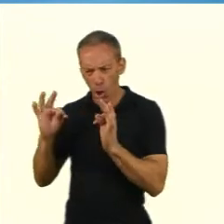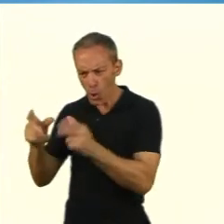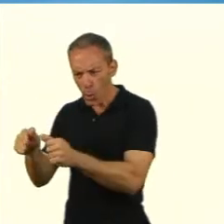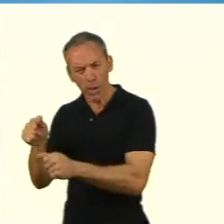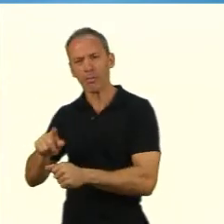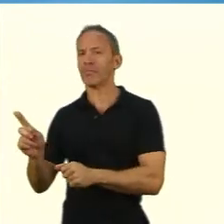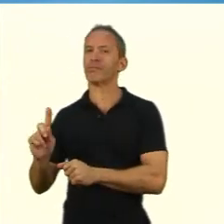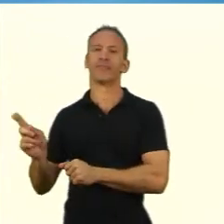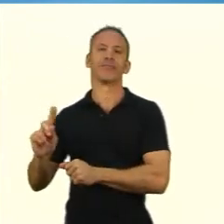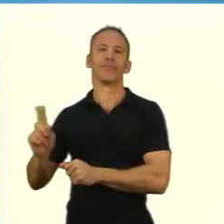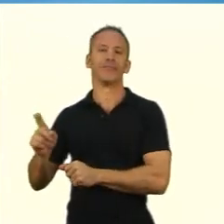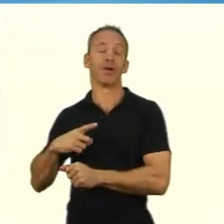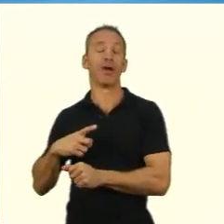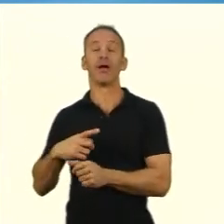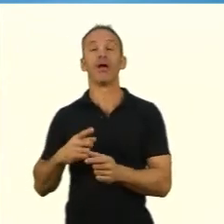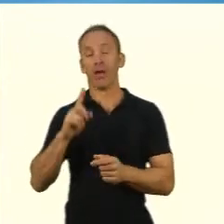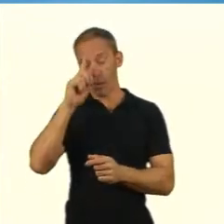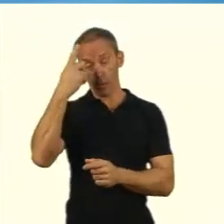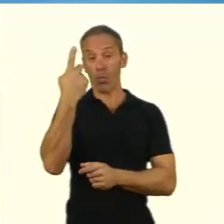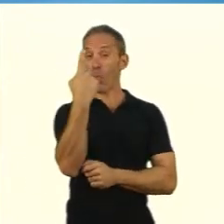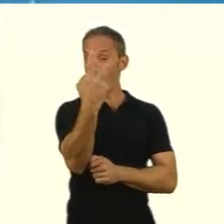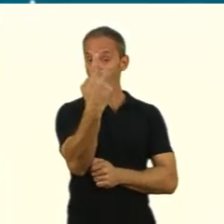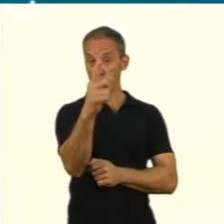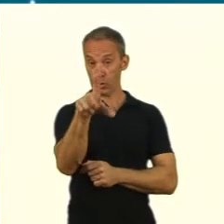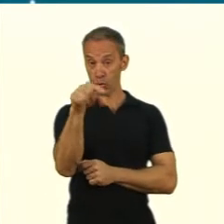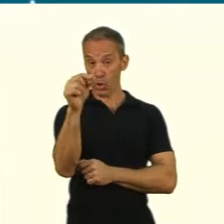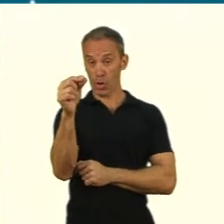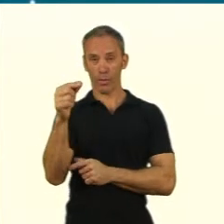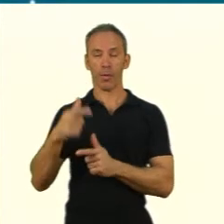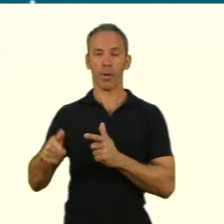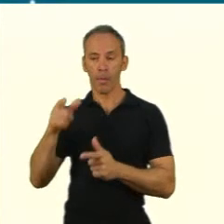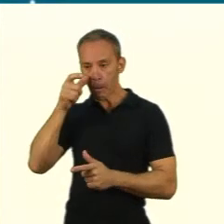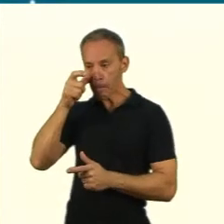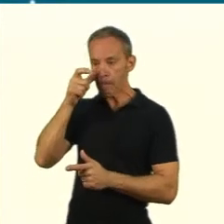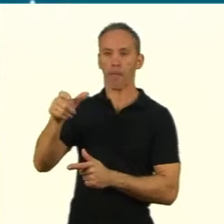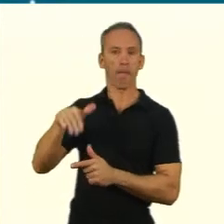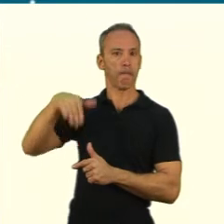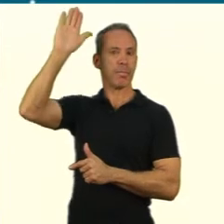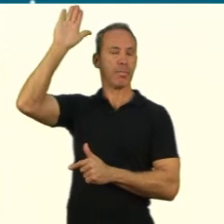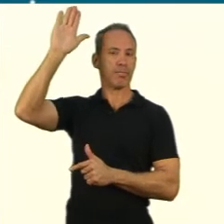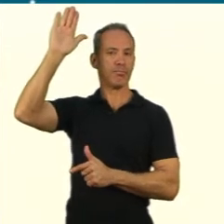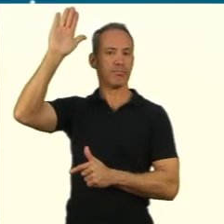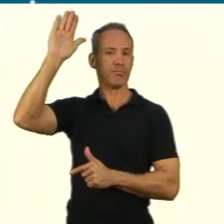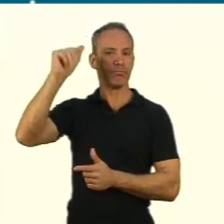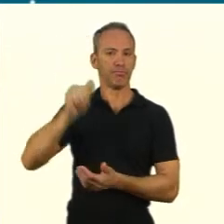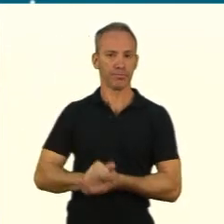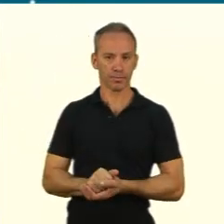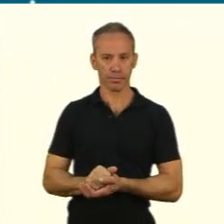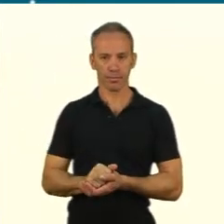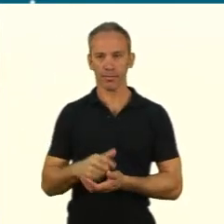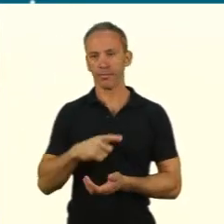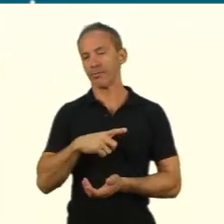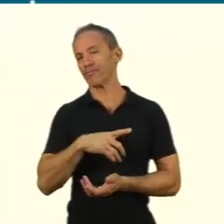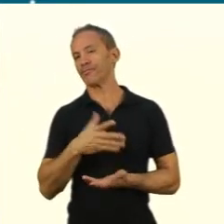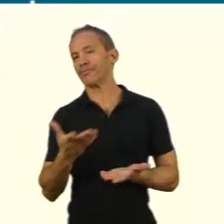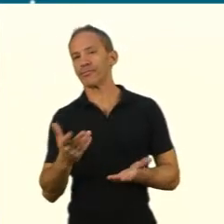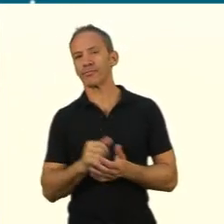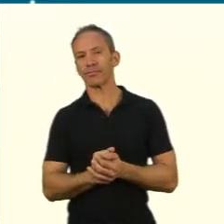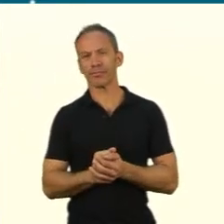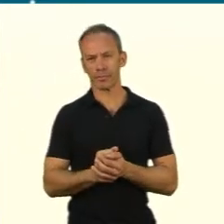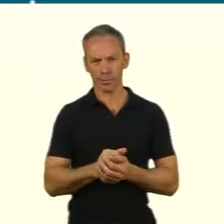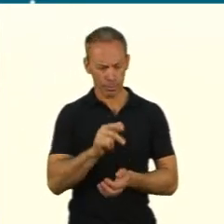motivos, como o próprio nome diz, a apresentação é a parte do projeto onde se deve expor os